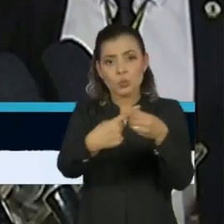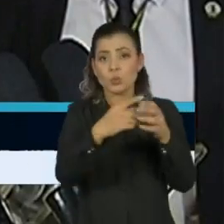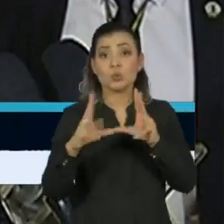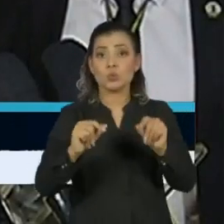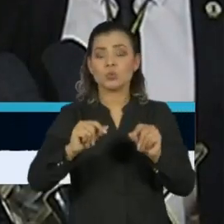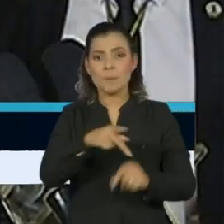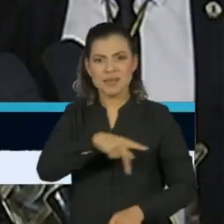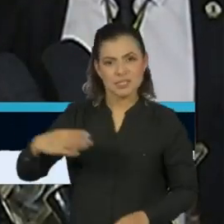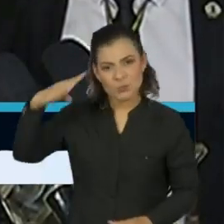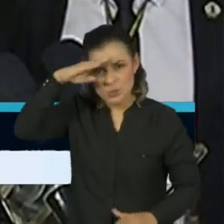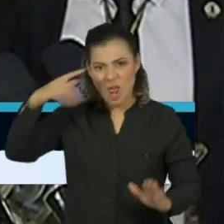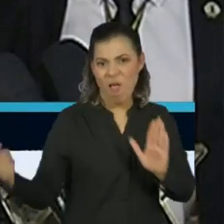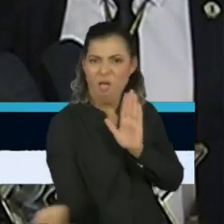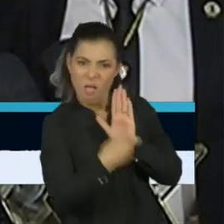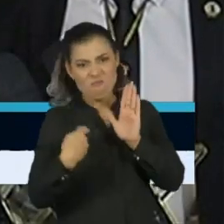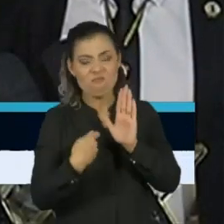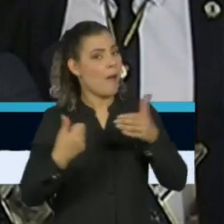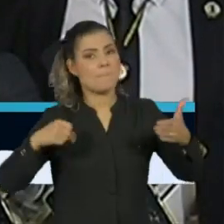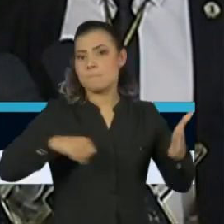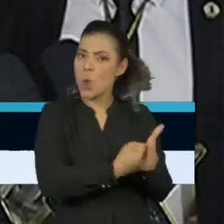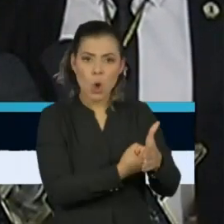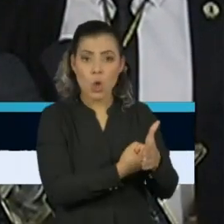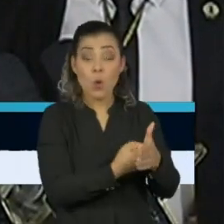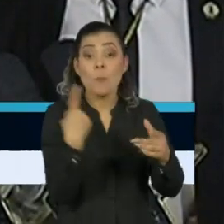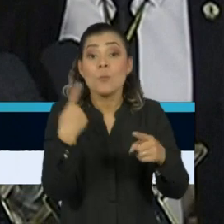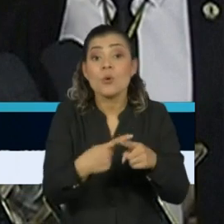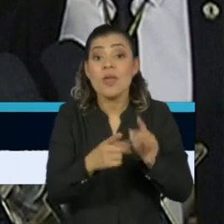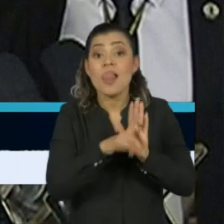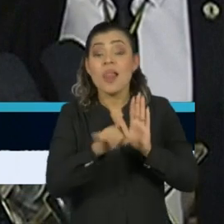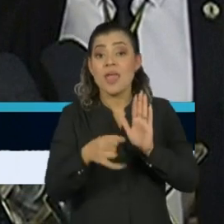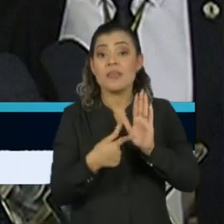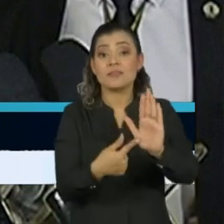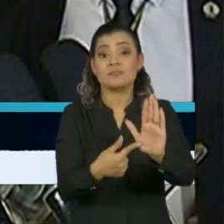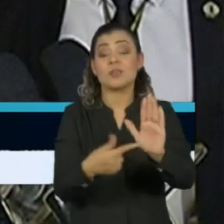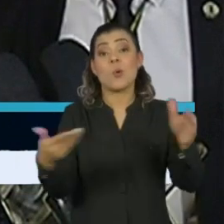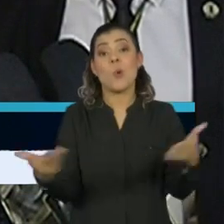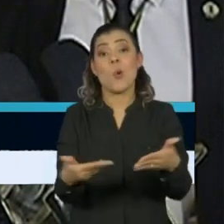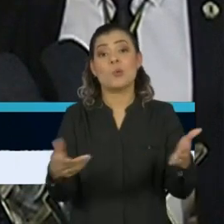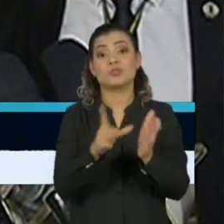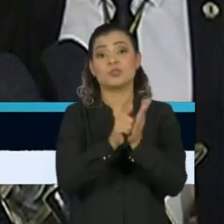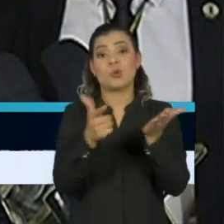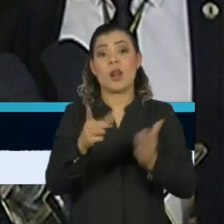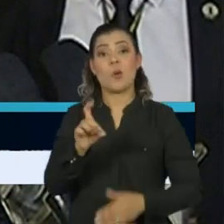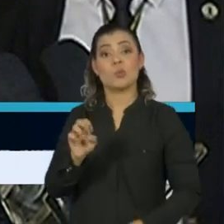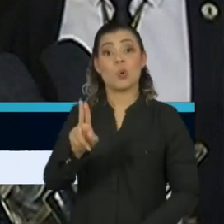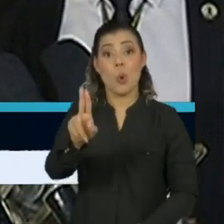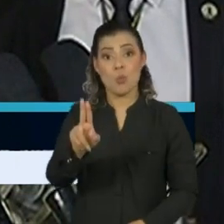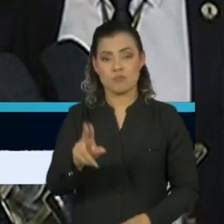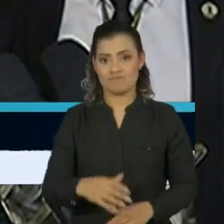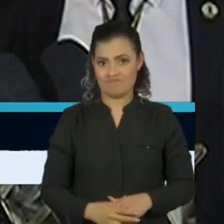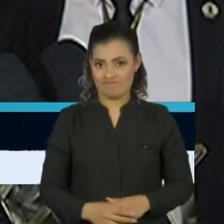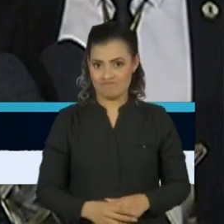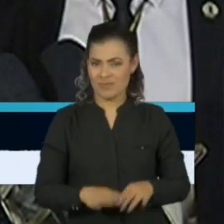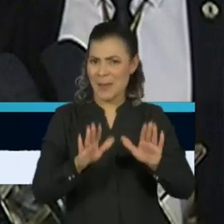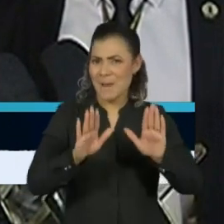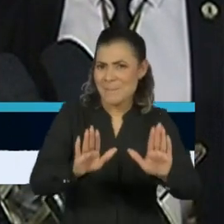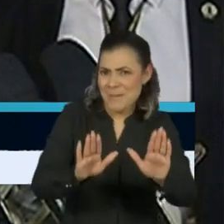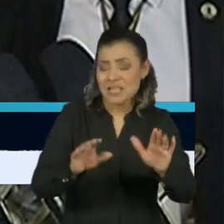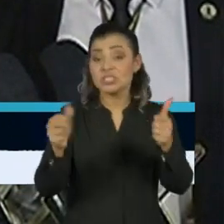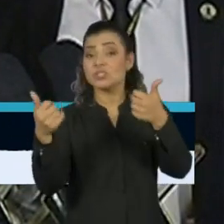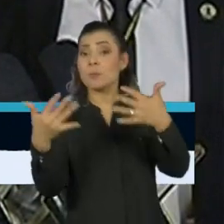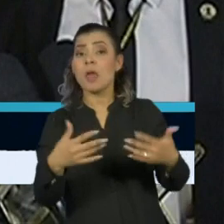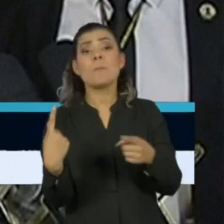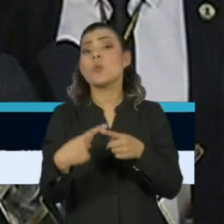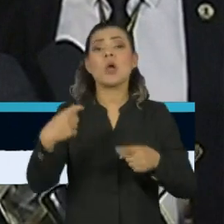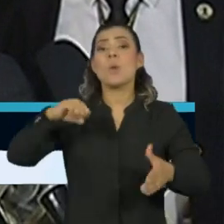vetado pelo presidente Jair Bolsonaro quando sancionou a lei publicada hoje no Diário Oficial da União. Nas razões para justificar